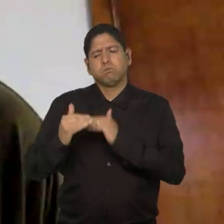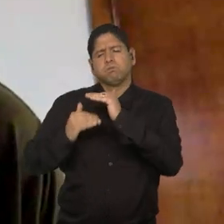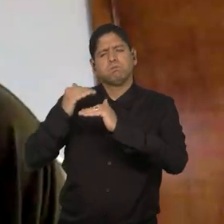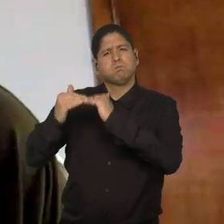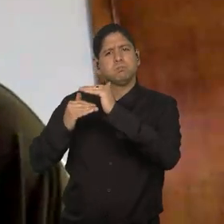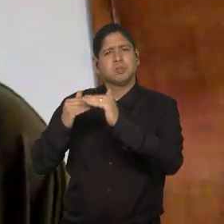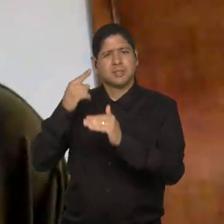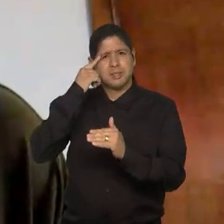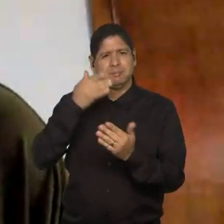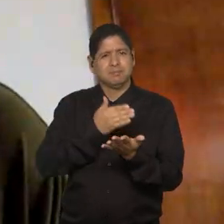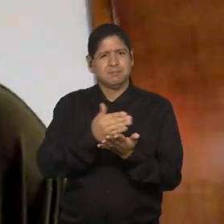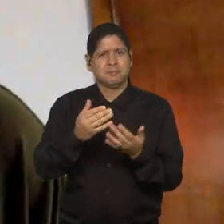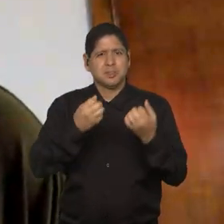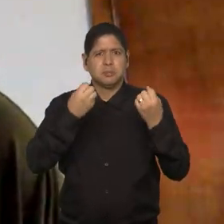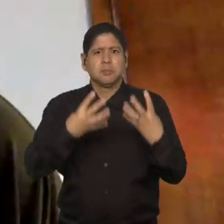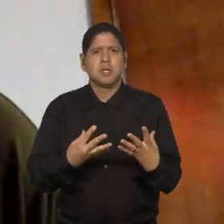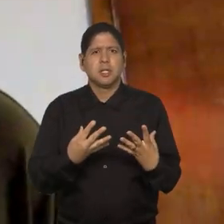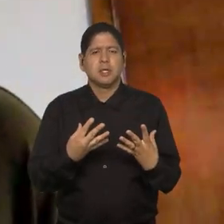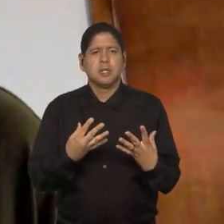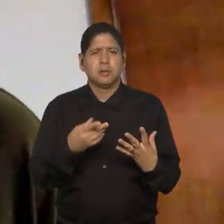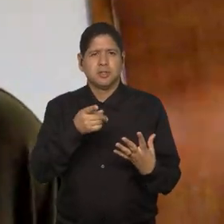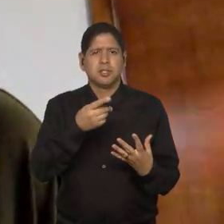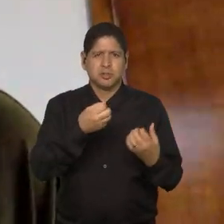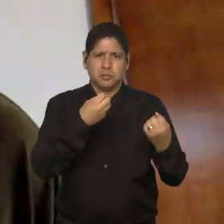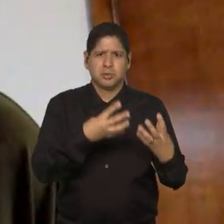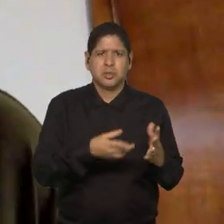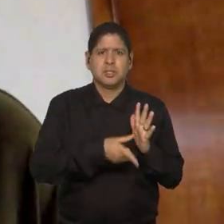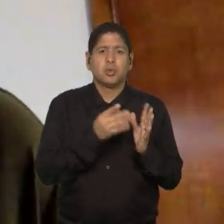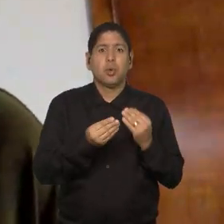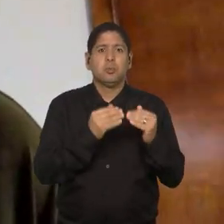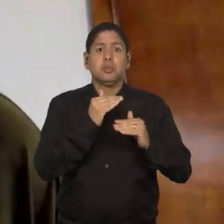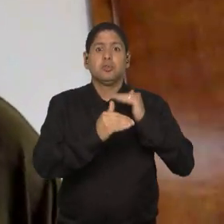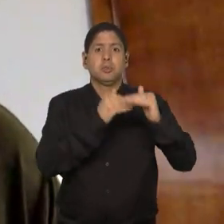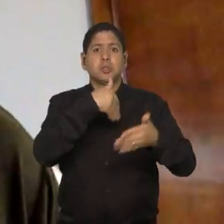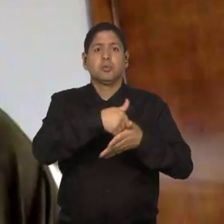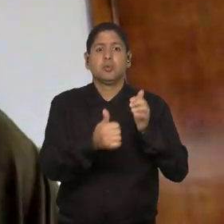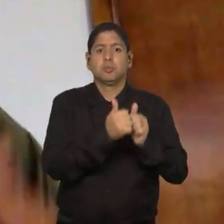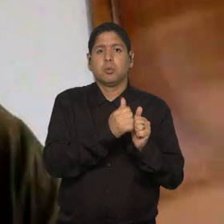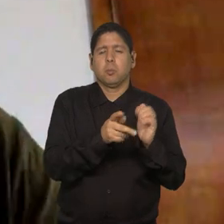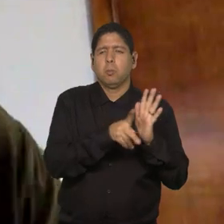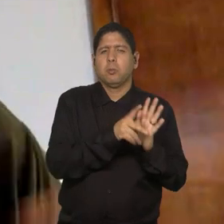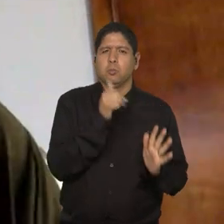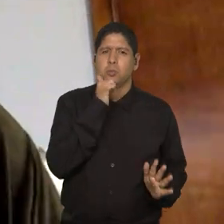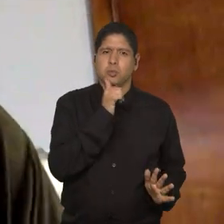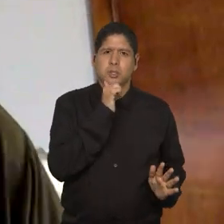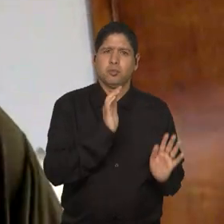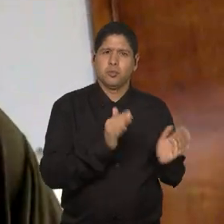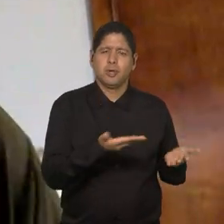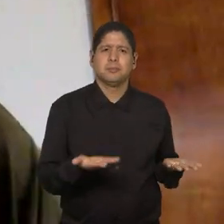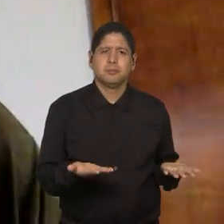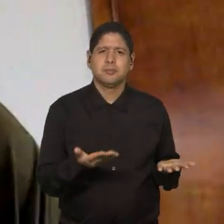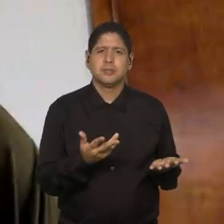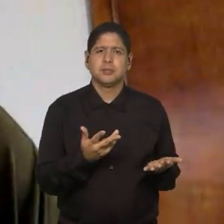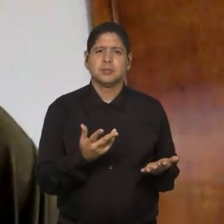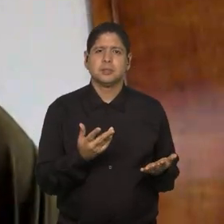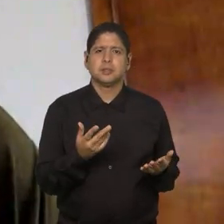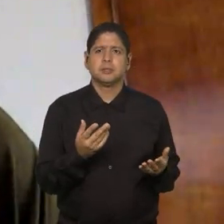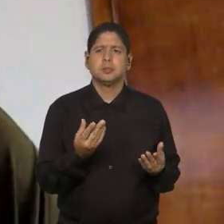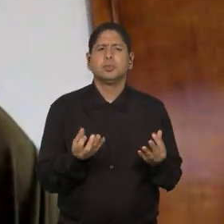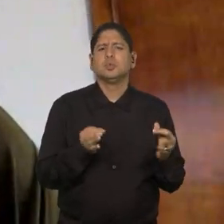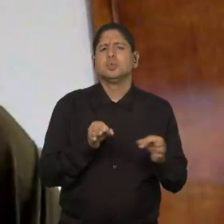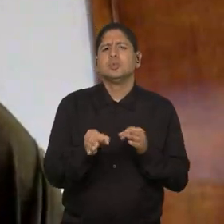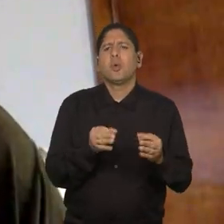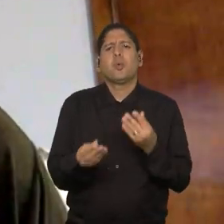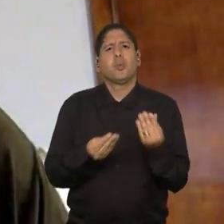Porque, na abertura, você colocava como é que se desenvolve o futebol feminino, como é que se ganha corpo e